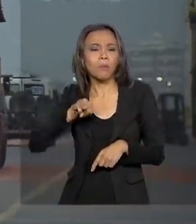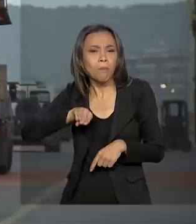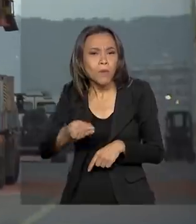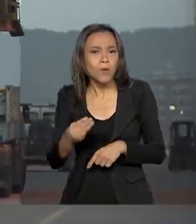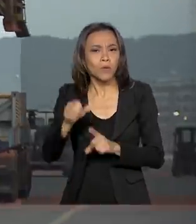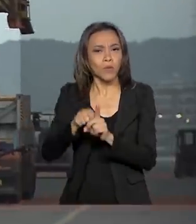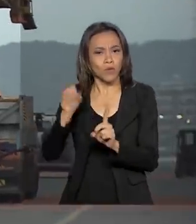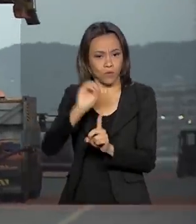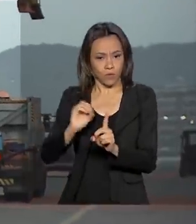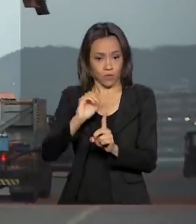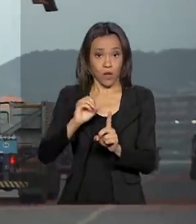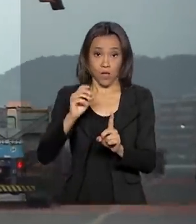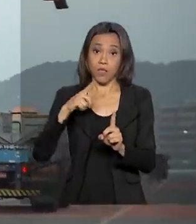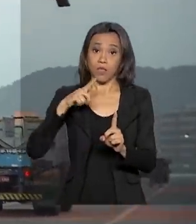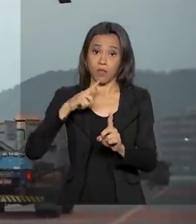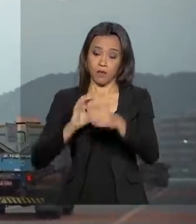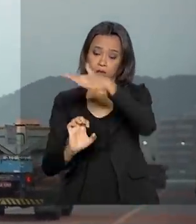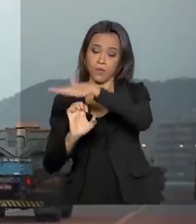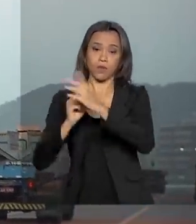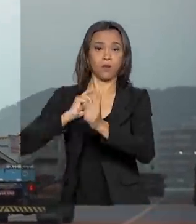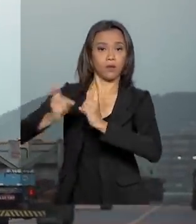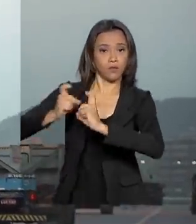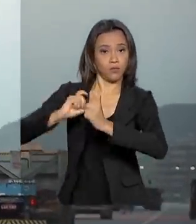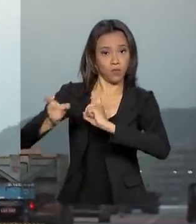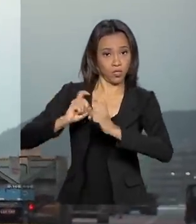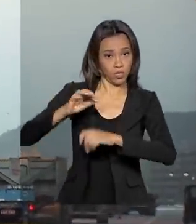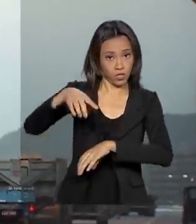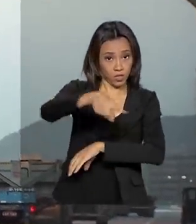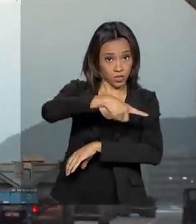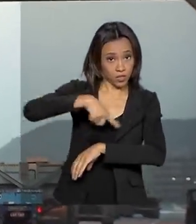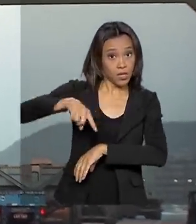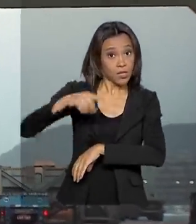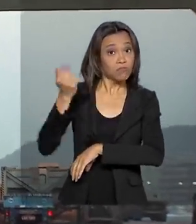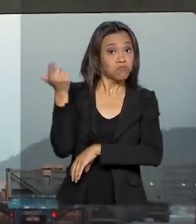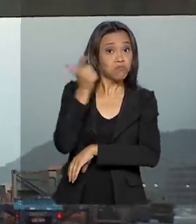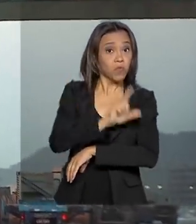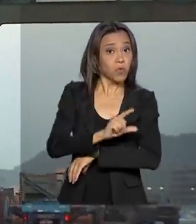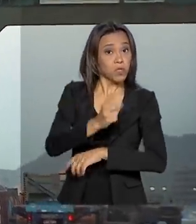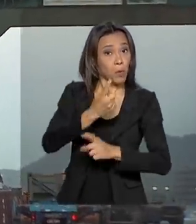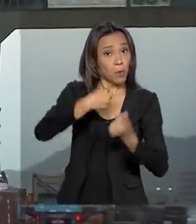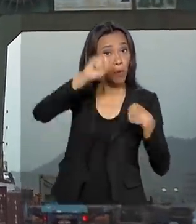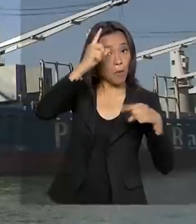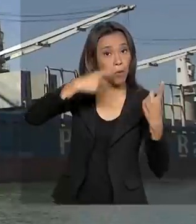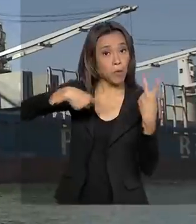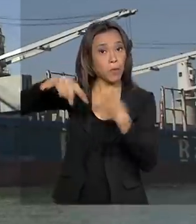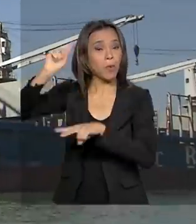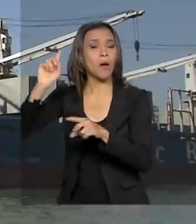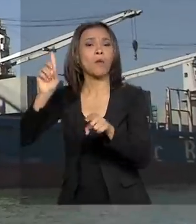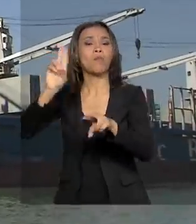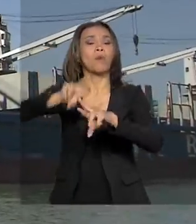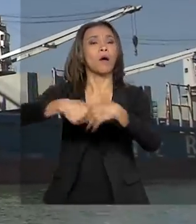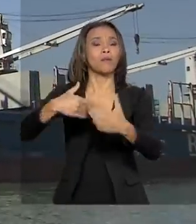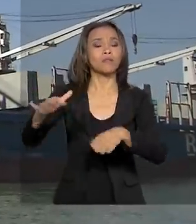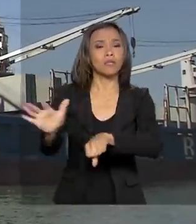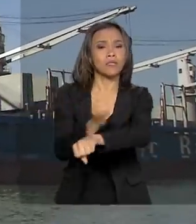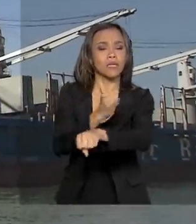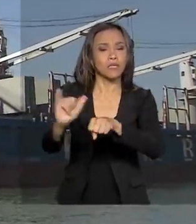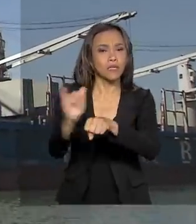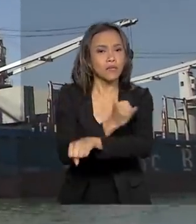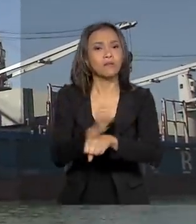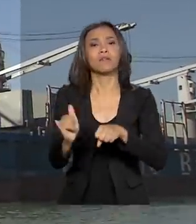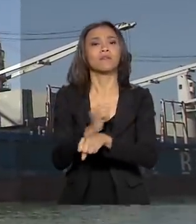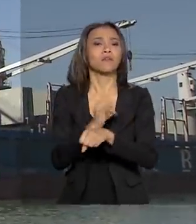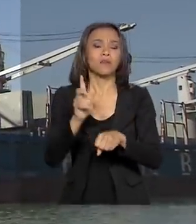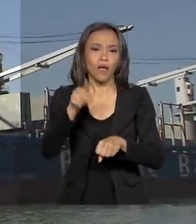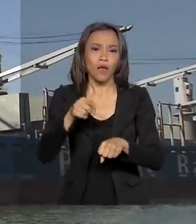empresa que administra o Porto, isso foi possível por causa da implementação de algumas medidas para aumentar a produtividade.